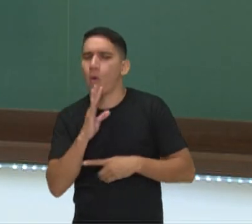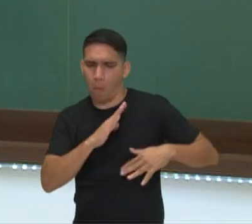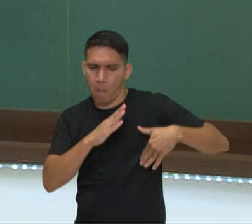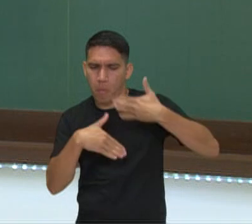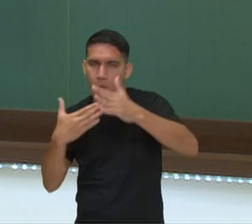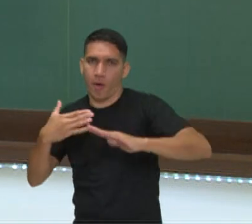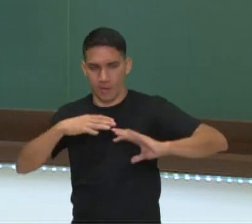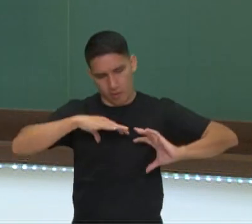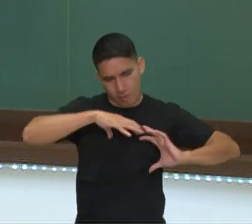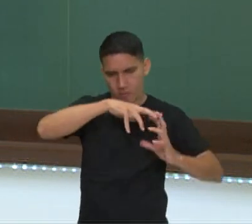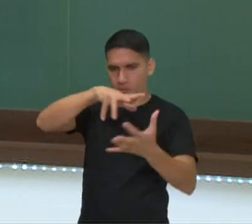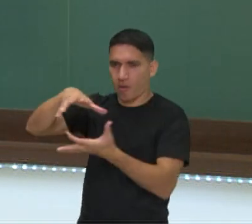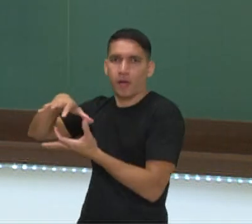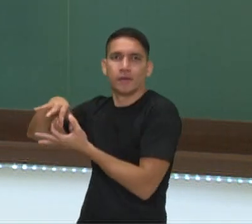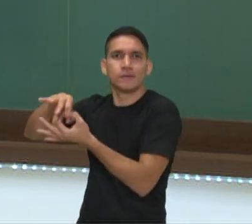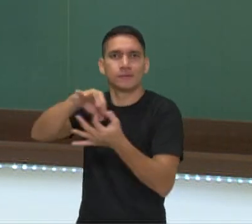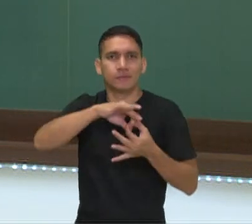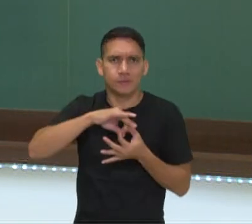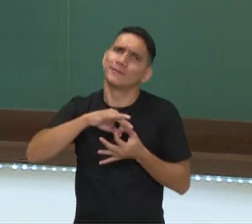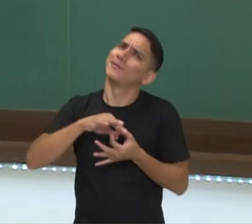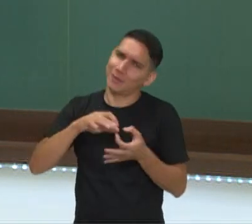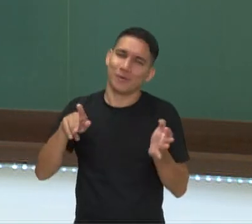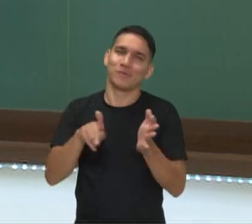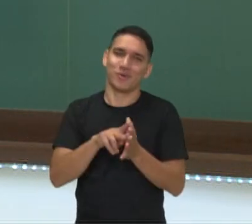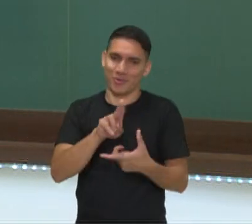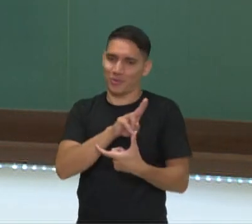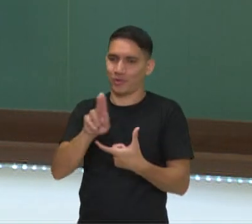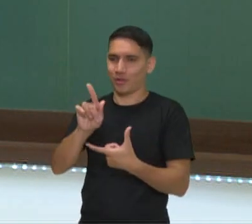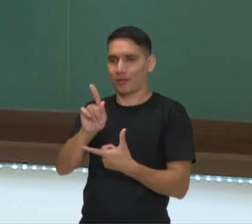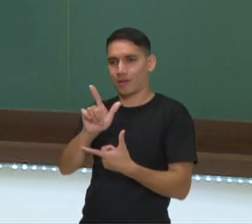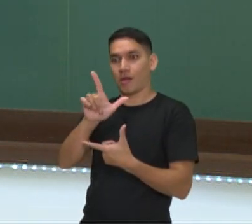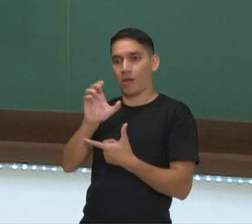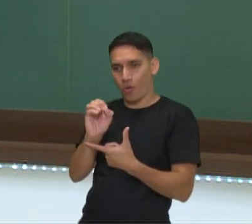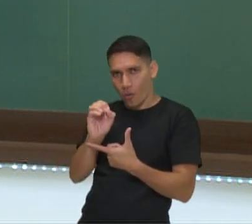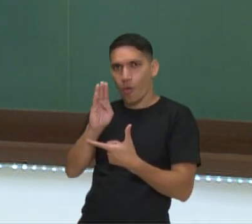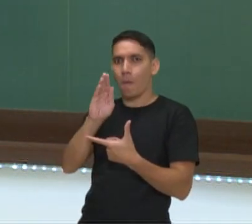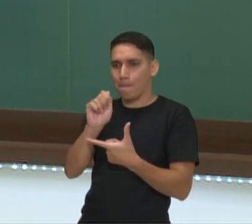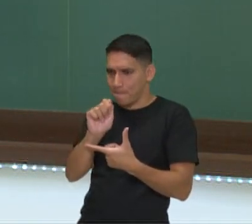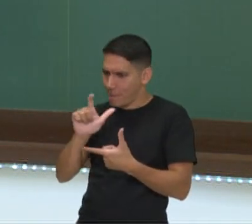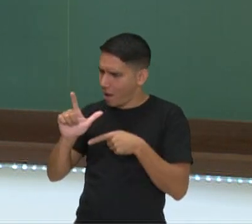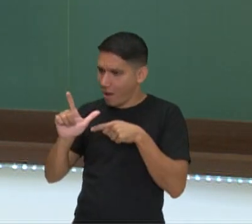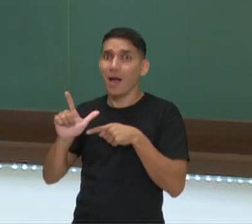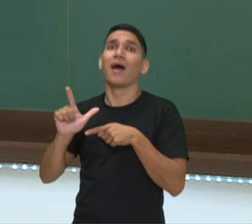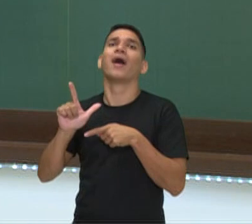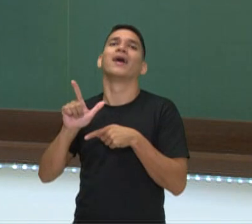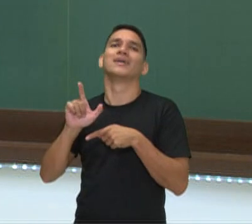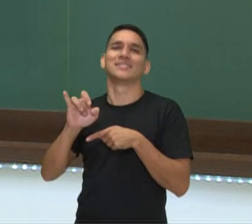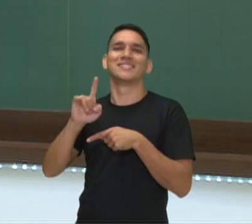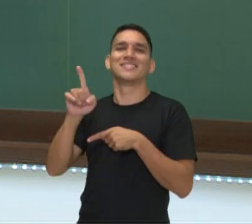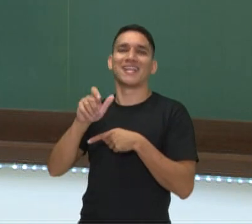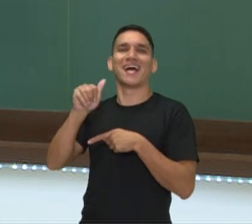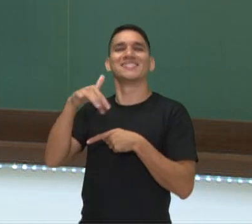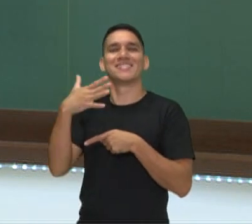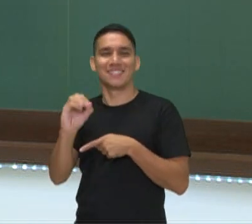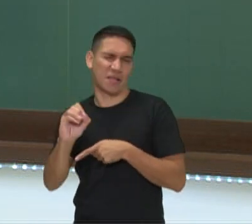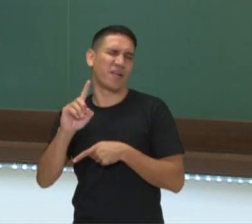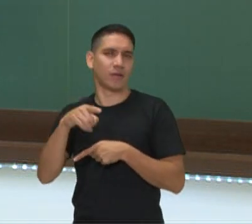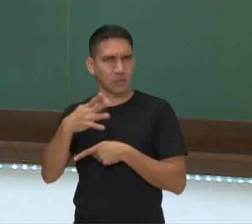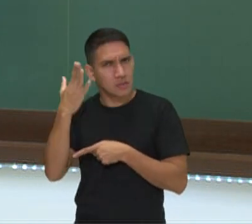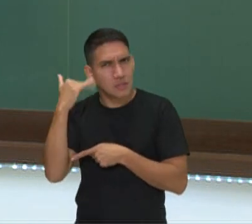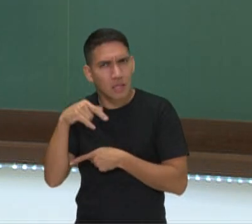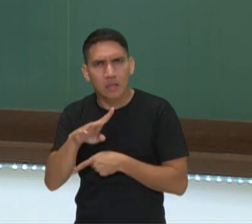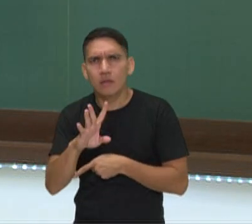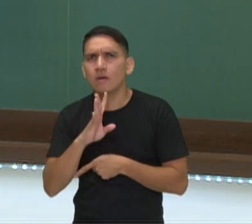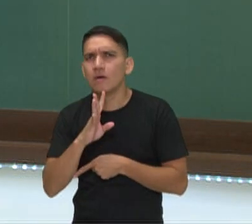de globalização? O nome já diz global, globalização. Já ouviu falar sobre